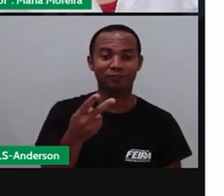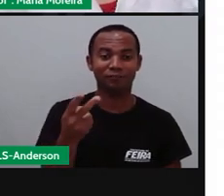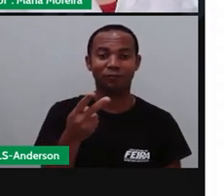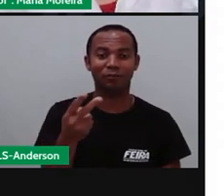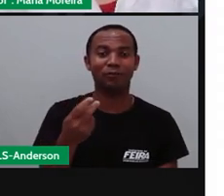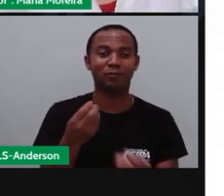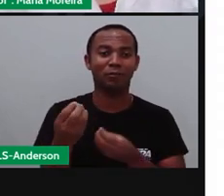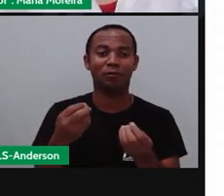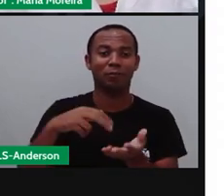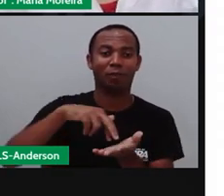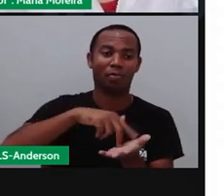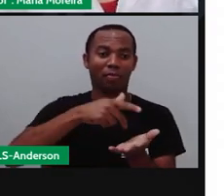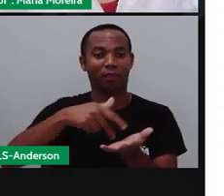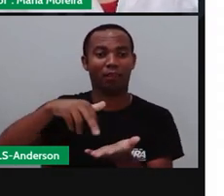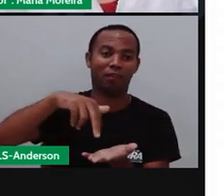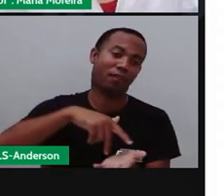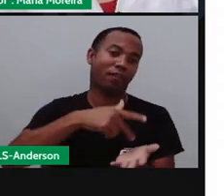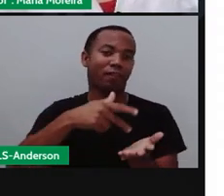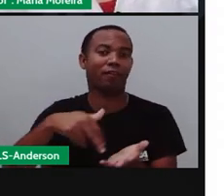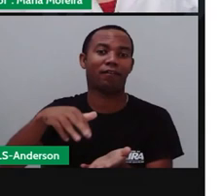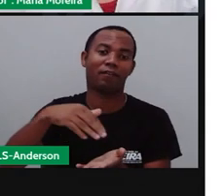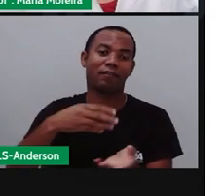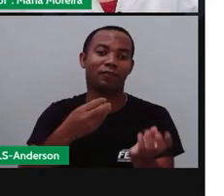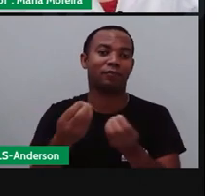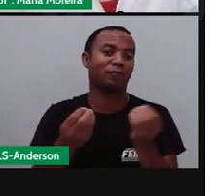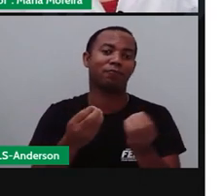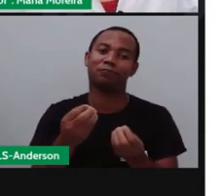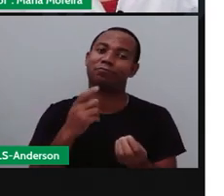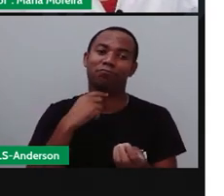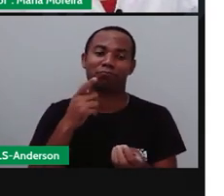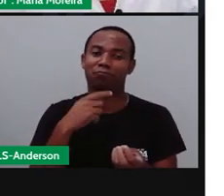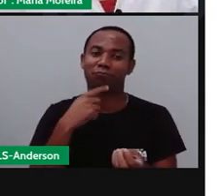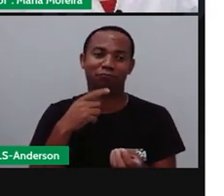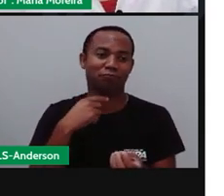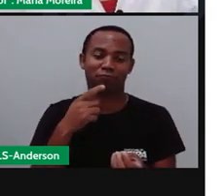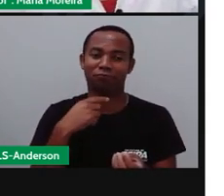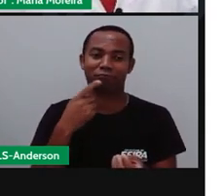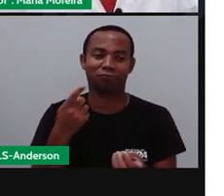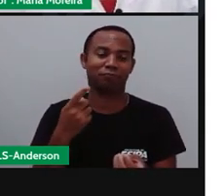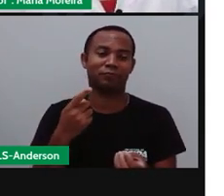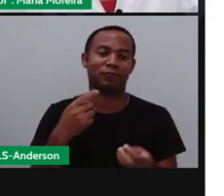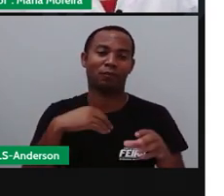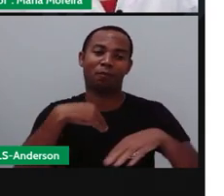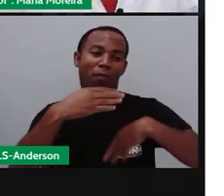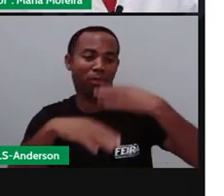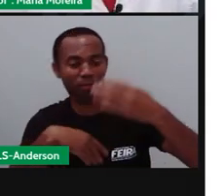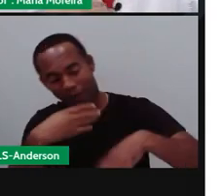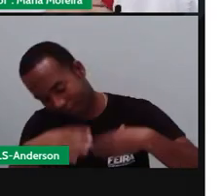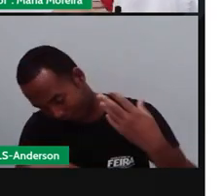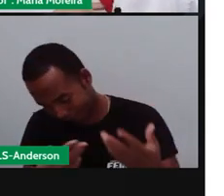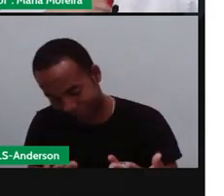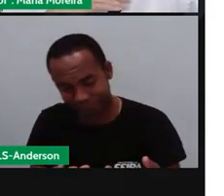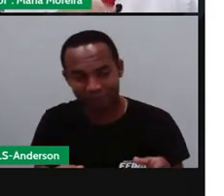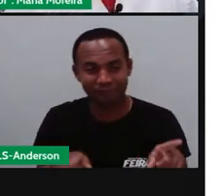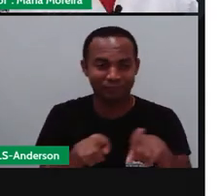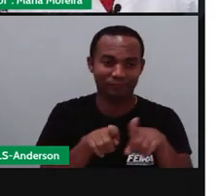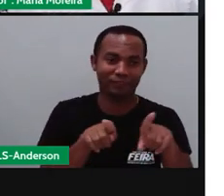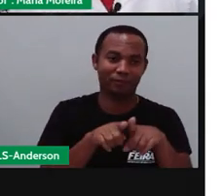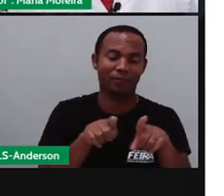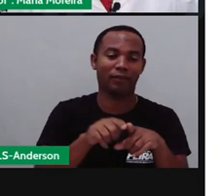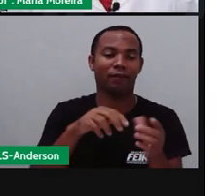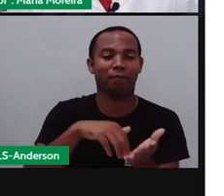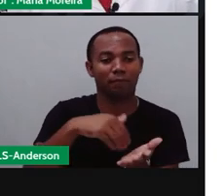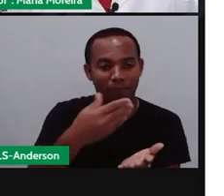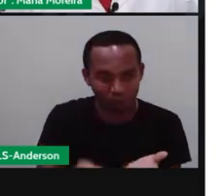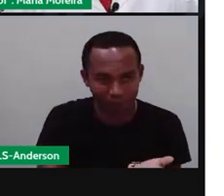essa dança da fita aí, né, obviamente não ia dar certo, porque o Anderson logo disse, eu ia me enlinhar todo. Eu iria cair,